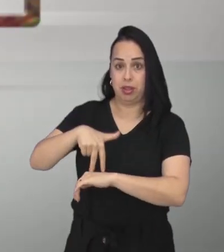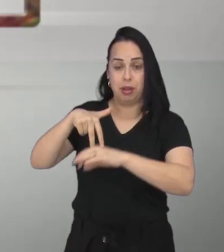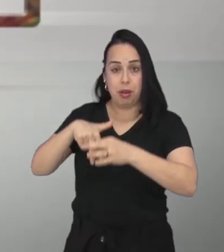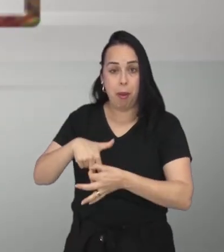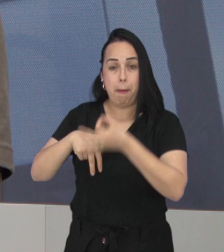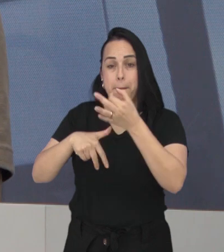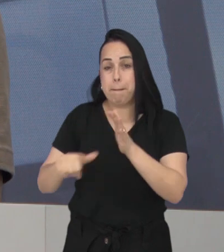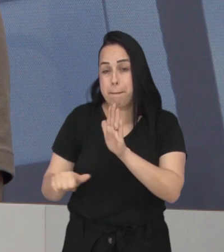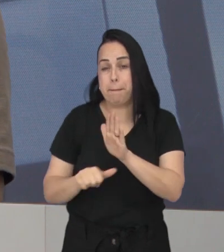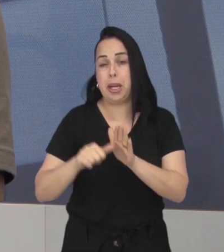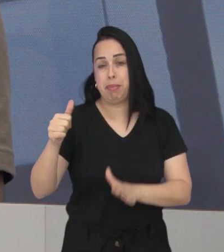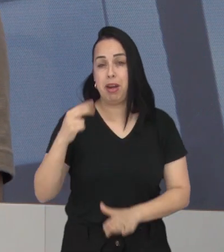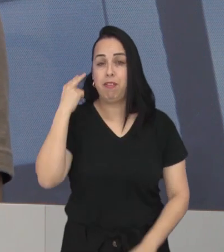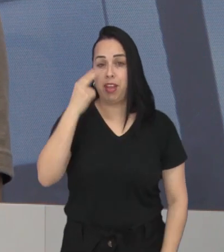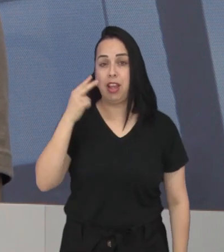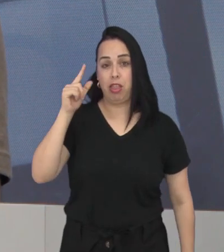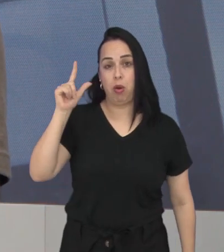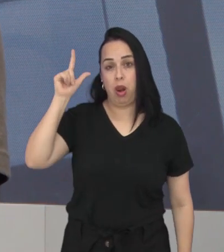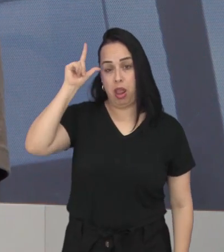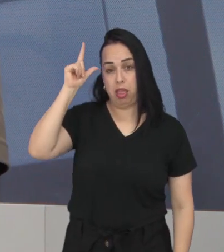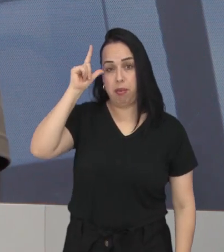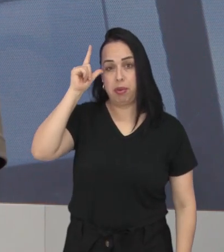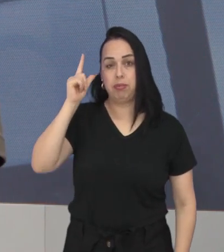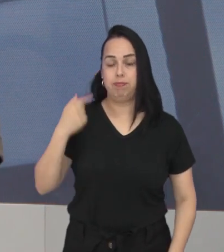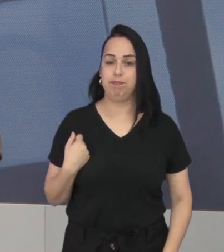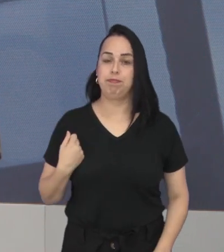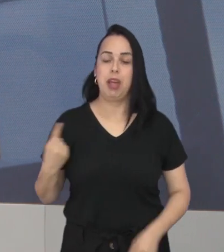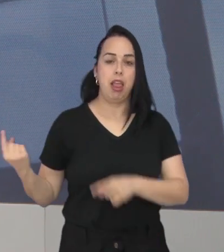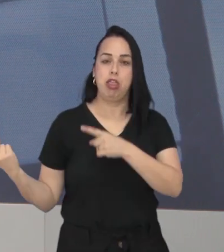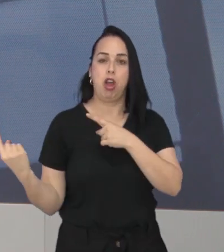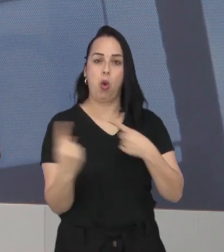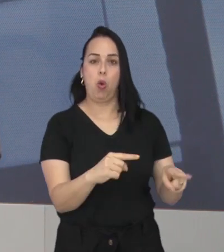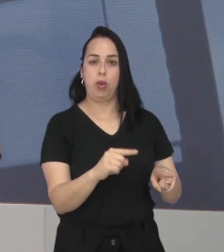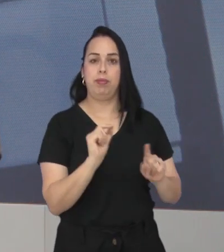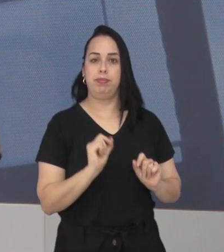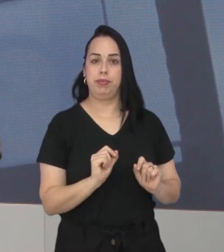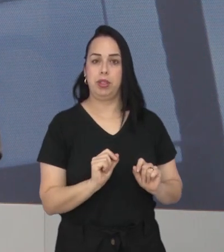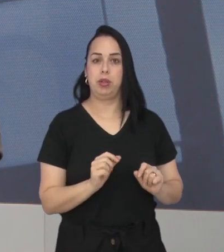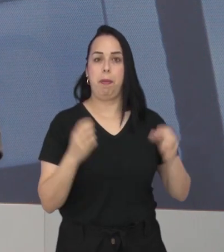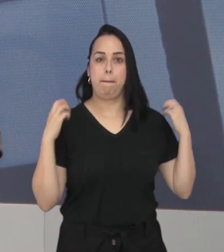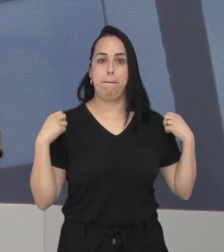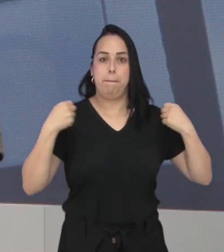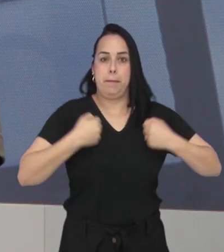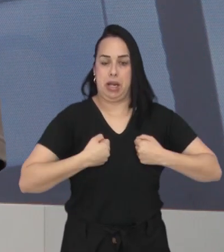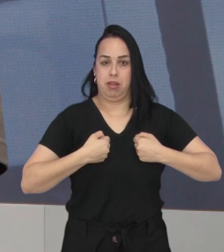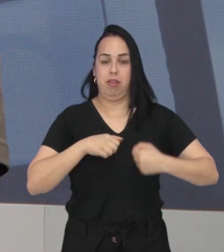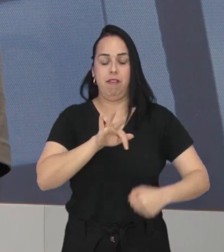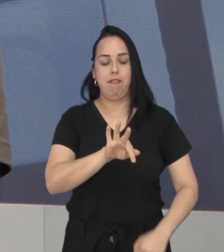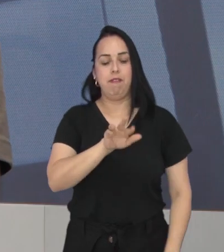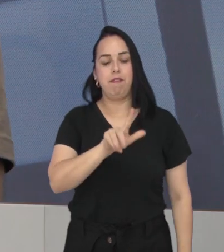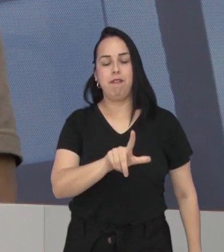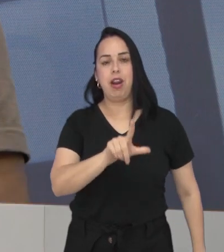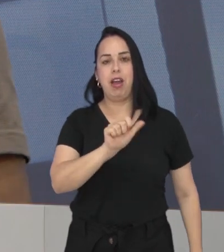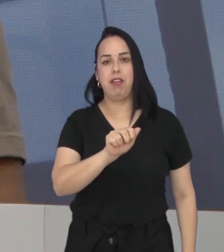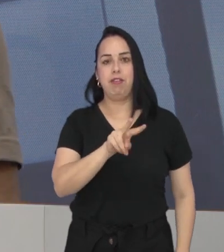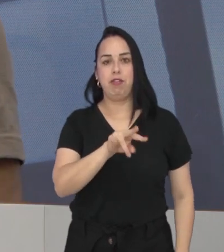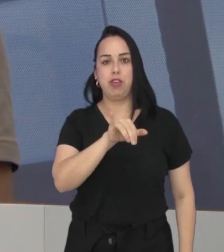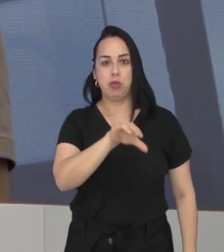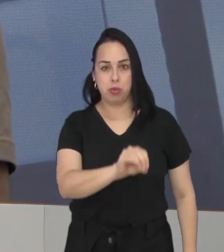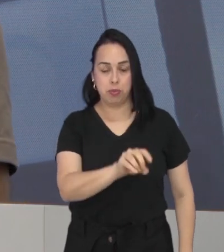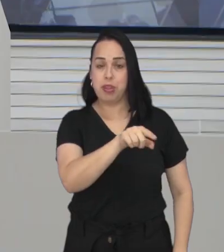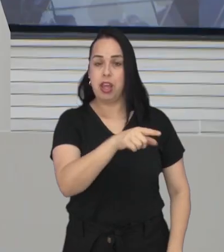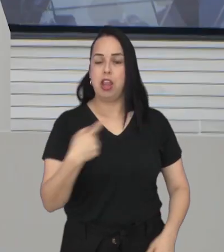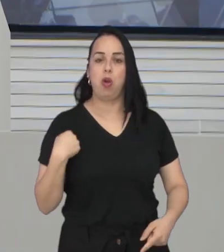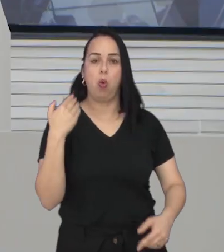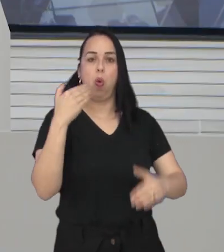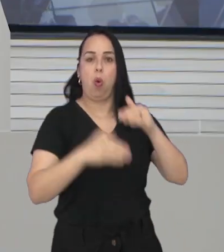pinga-fogo, o primeiro orador, o vereador Lino Bispo, se posicionou contrário à indicação do ministro Flávio Dino para o STF.